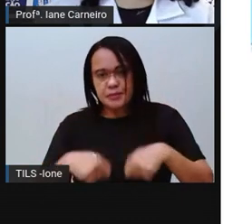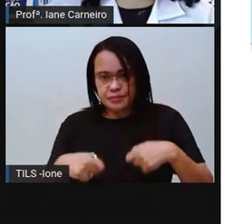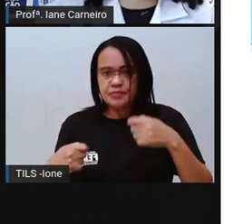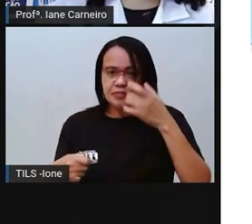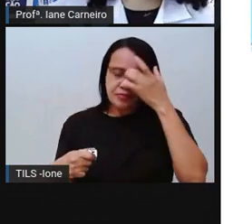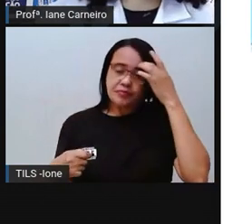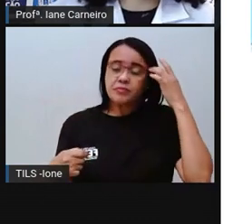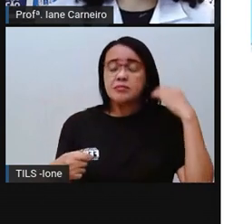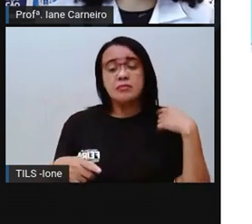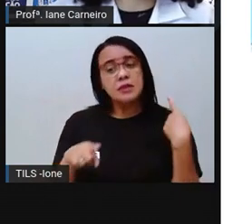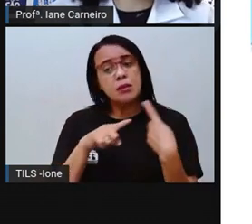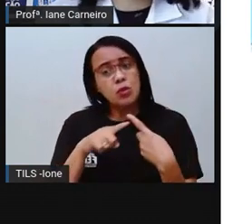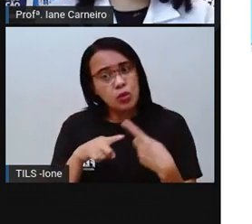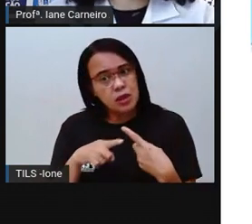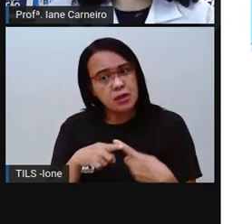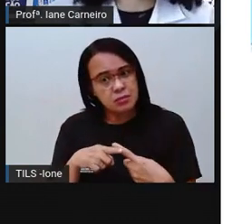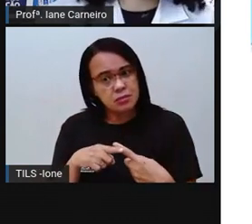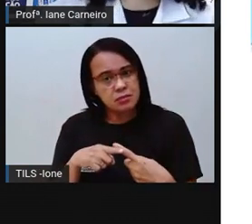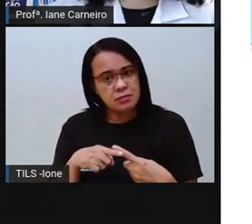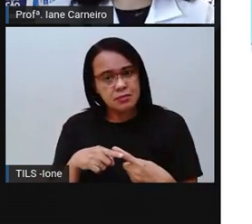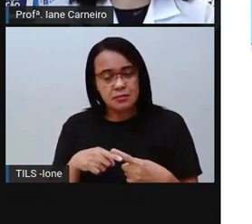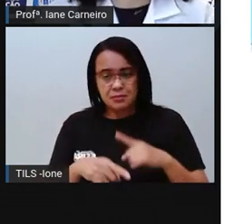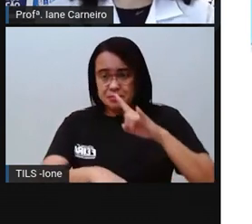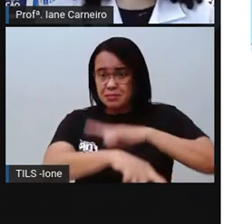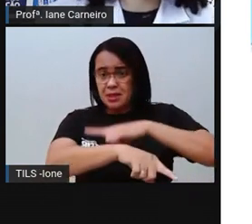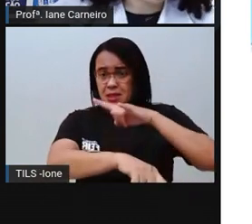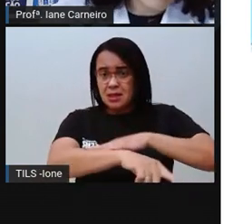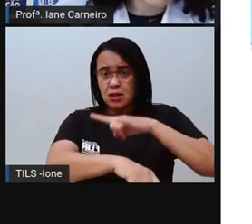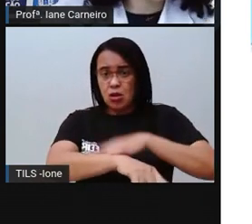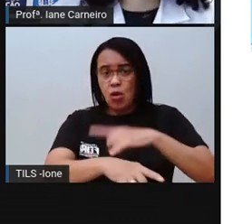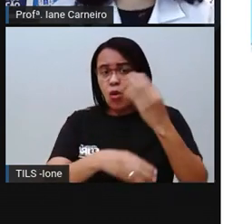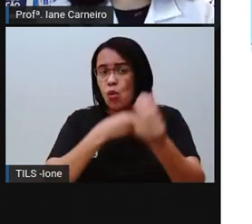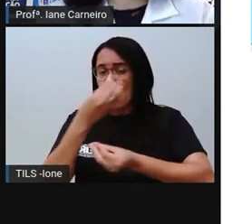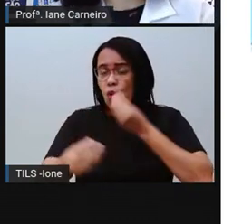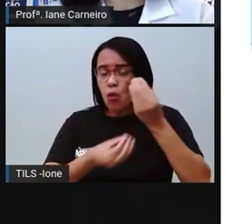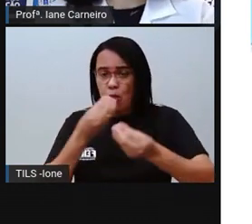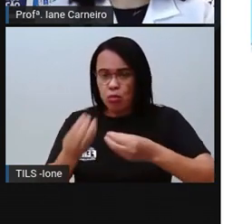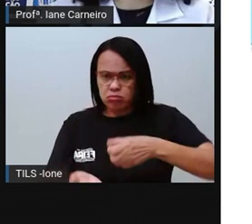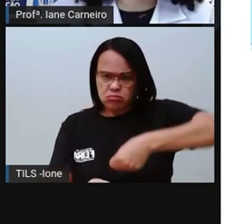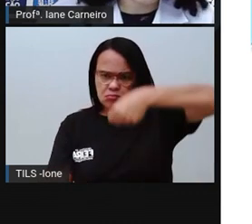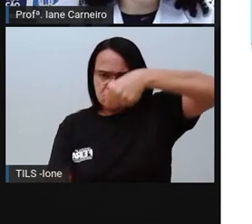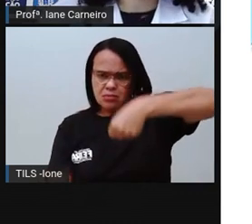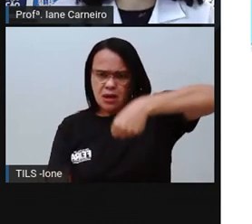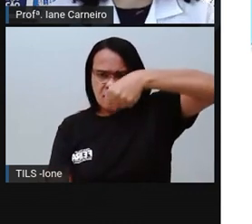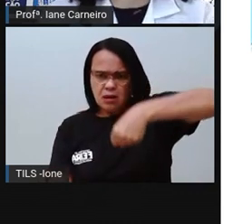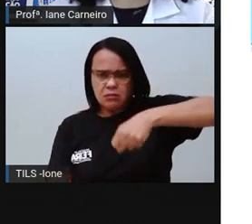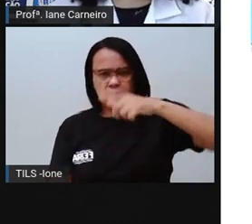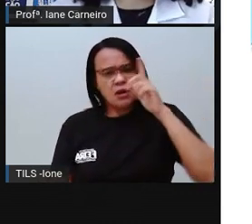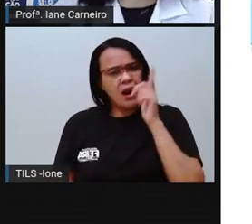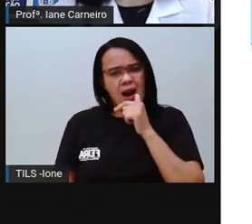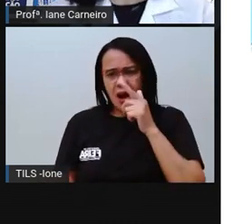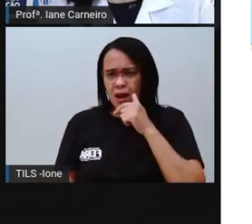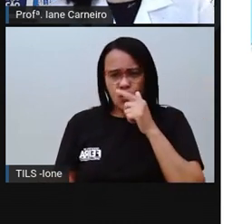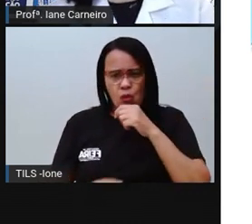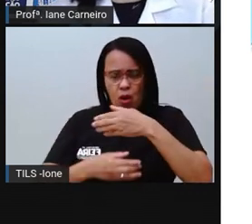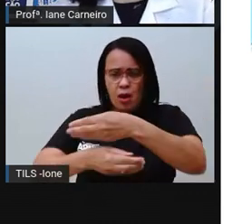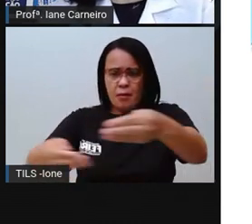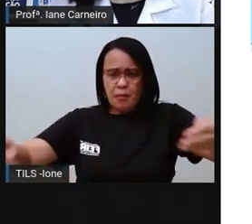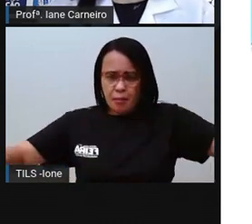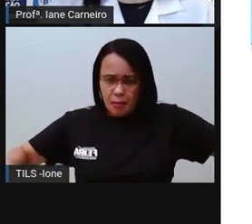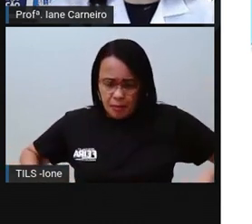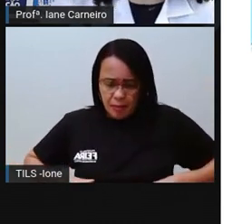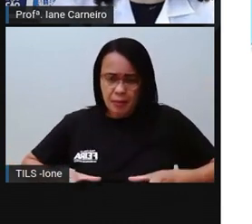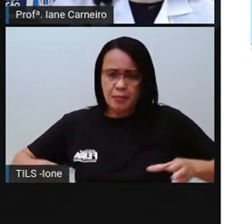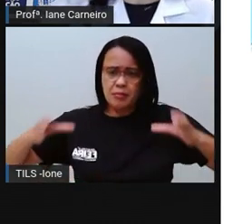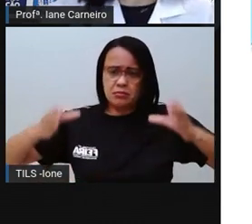no banheiro não é ideal que fique baldes com água, bacias. Ainda mais em casas que tenham